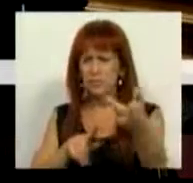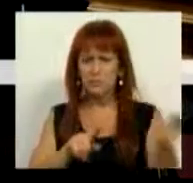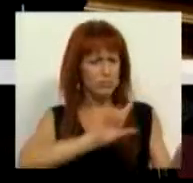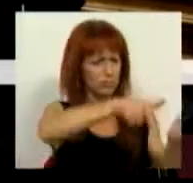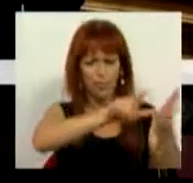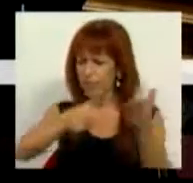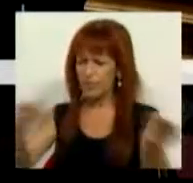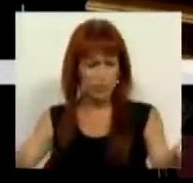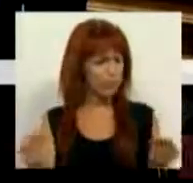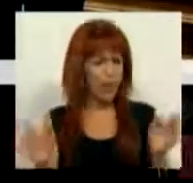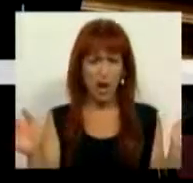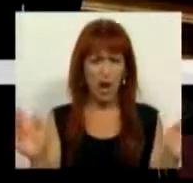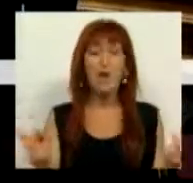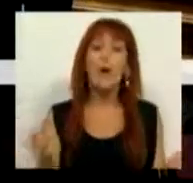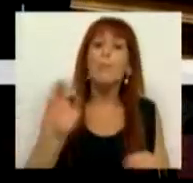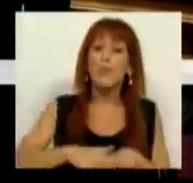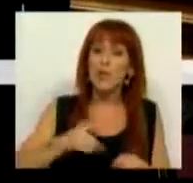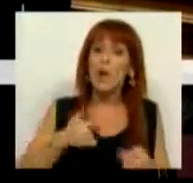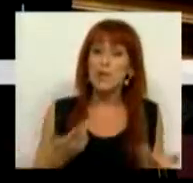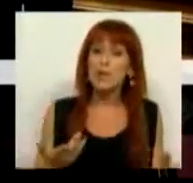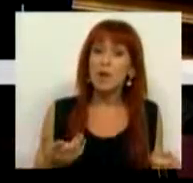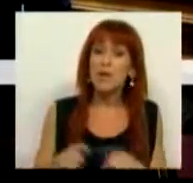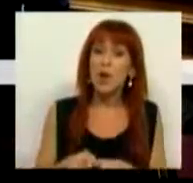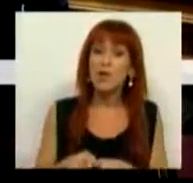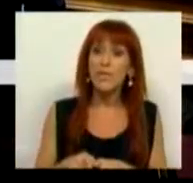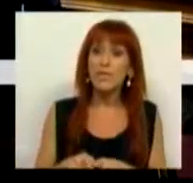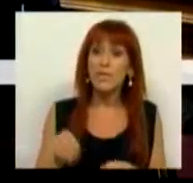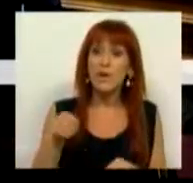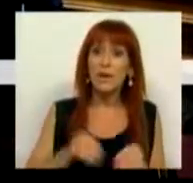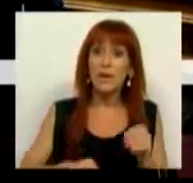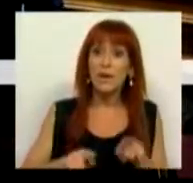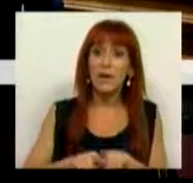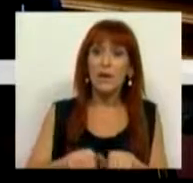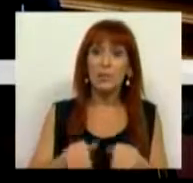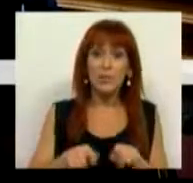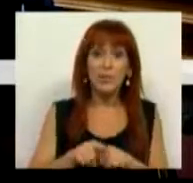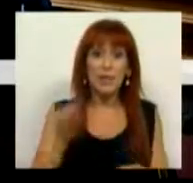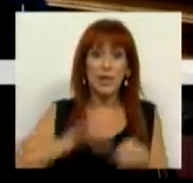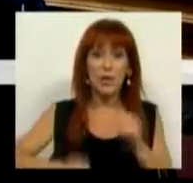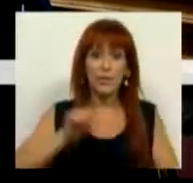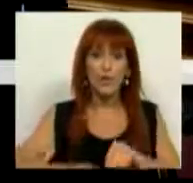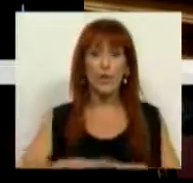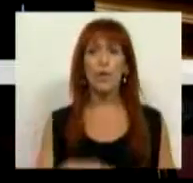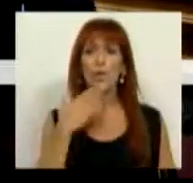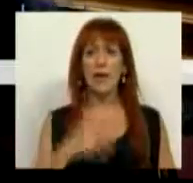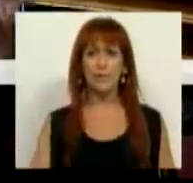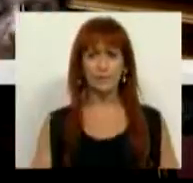apresentados, por isso nos absteremos na votação. Muito obrigada.